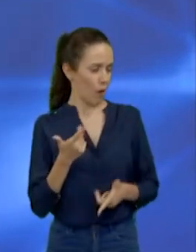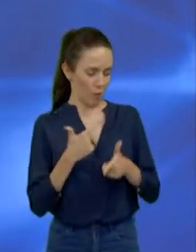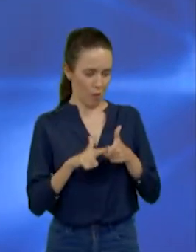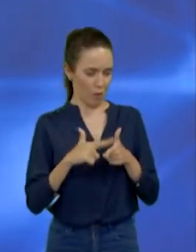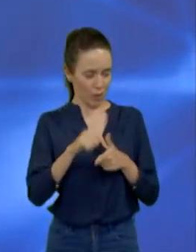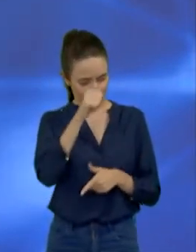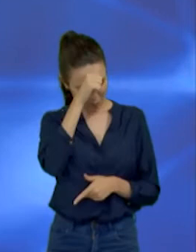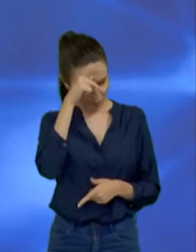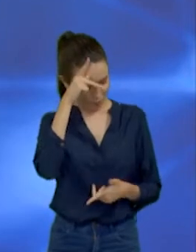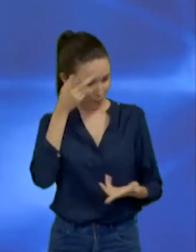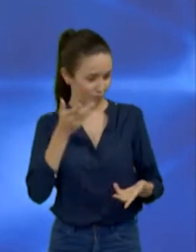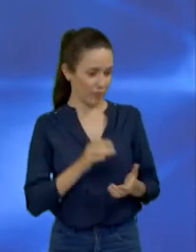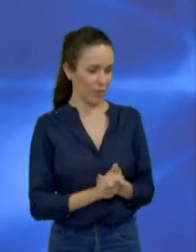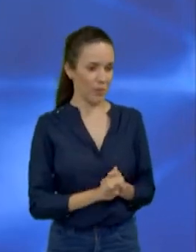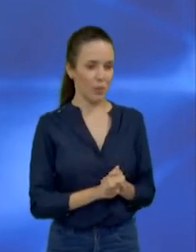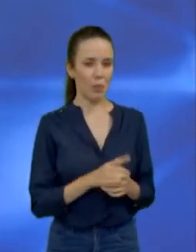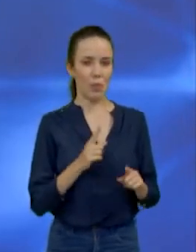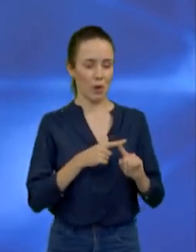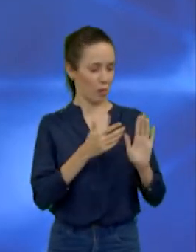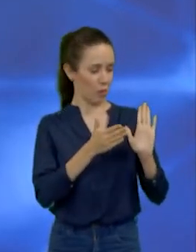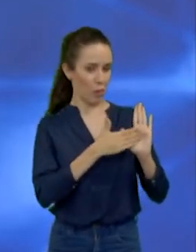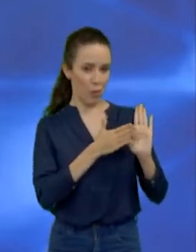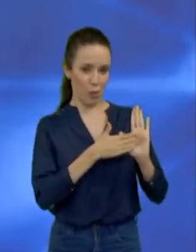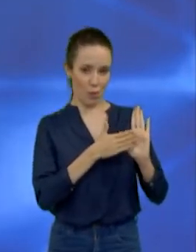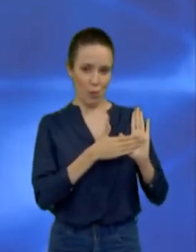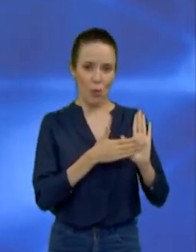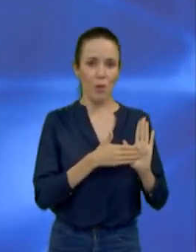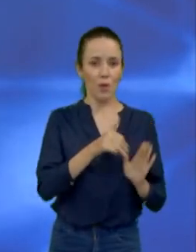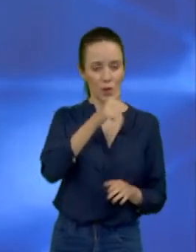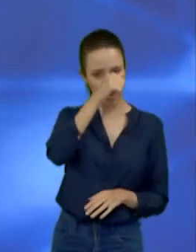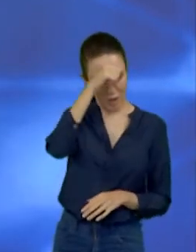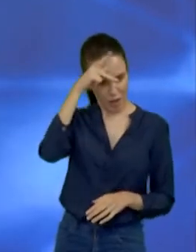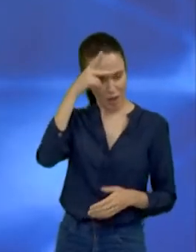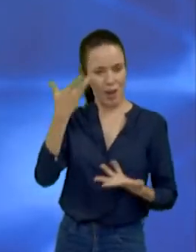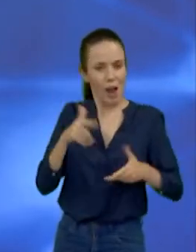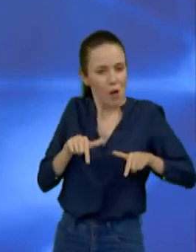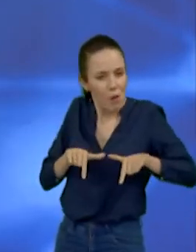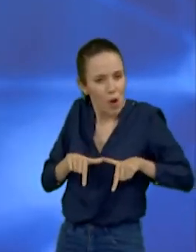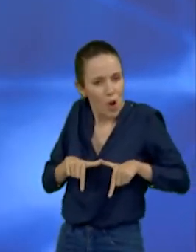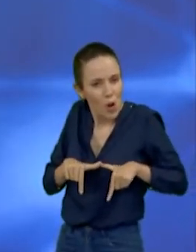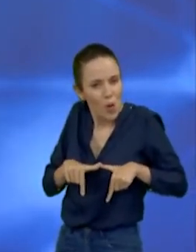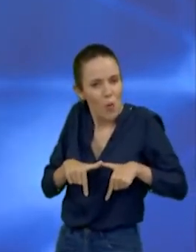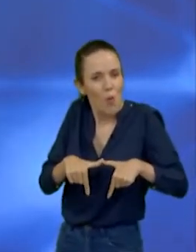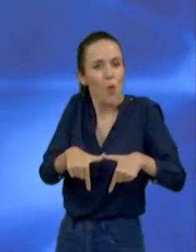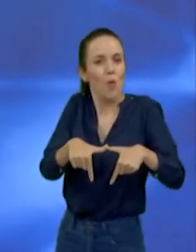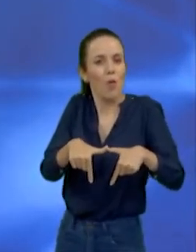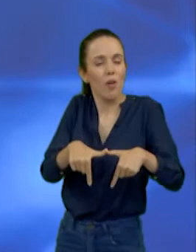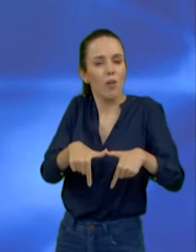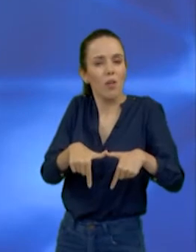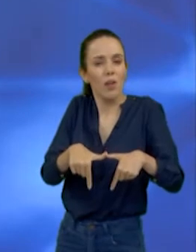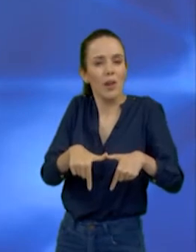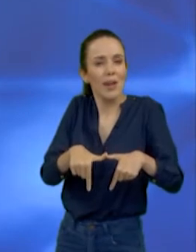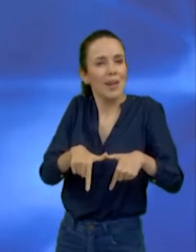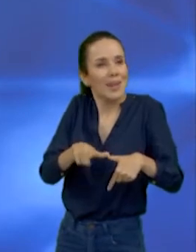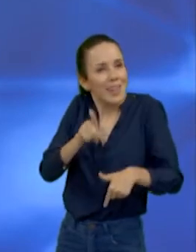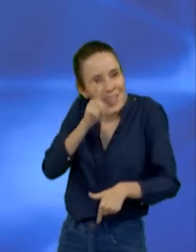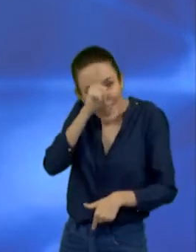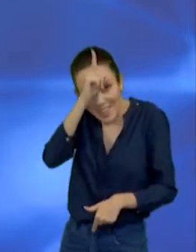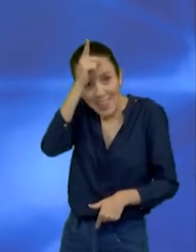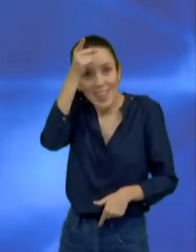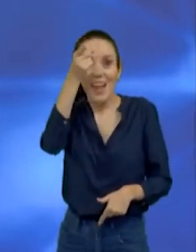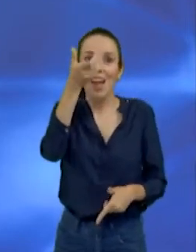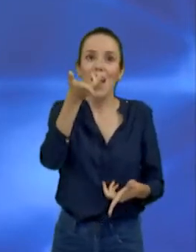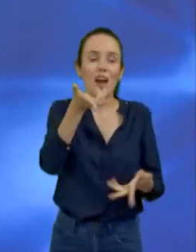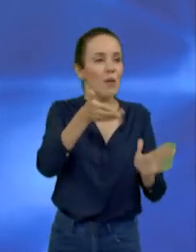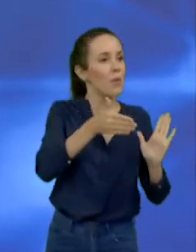que dentro do nosso plano de governo, com tanta vontade de fazer e executar, a gente coloca ideias de técnicos